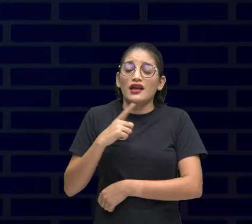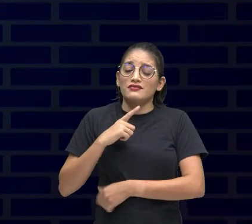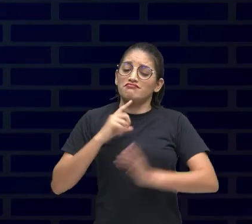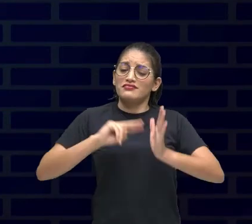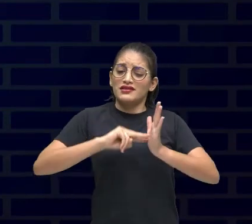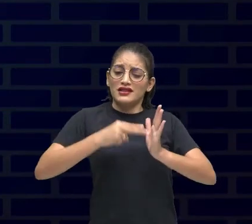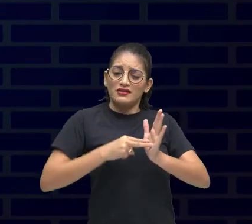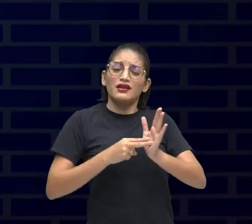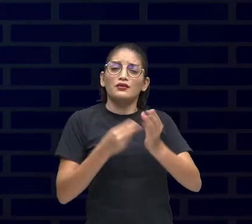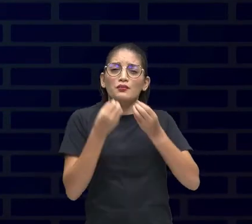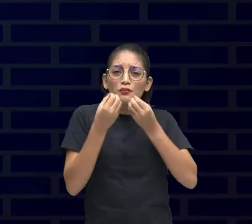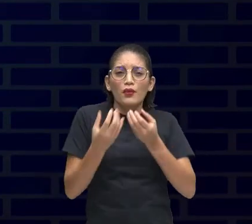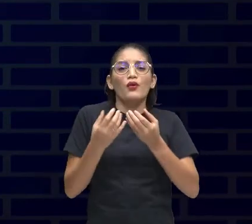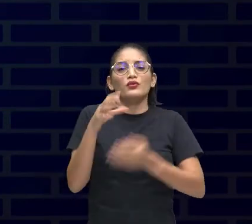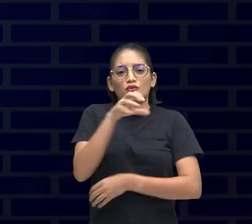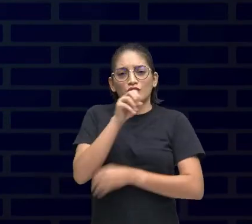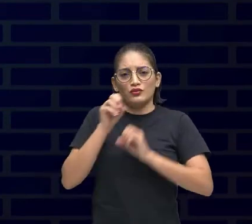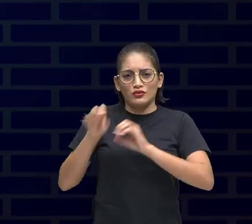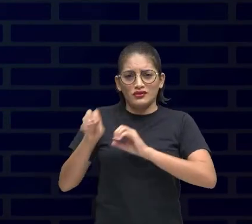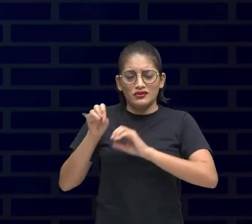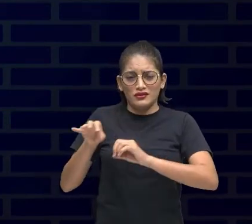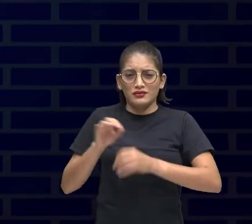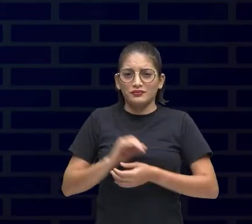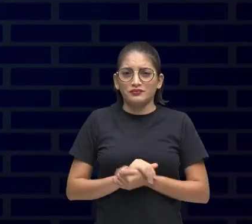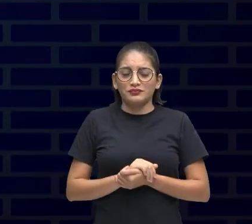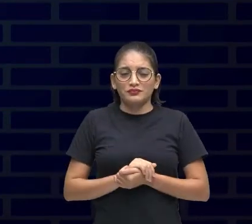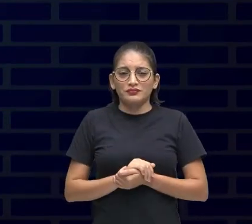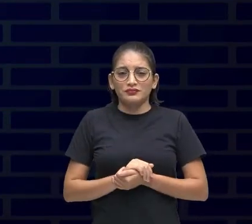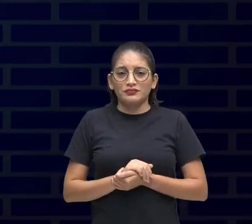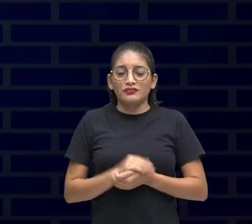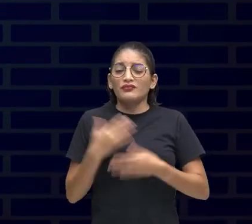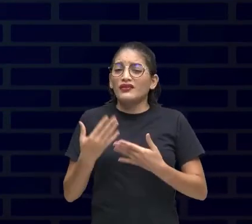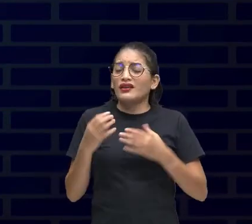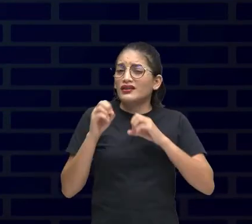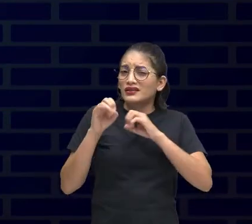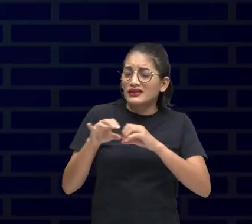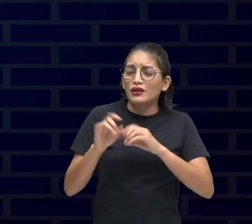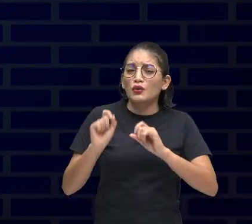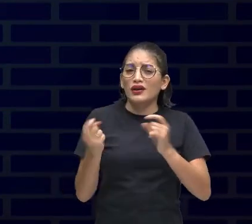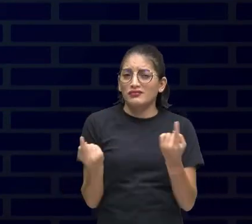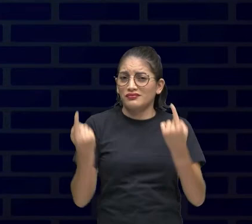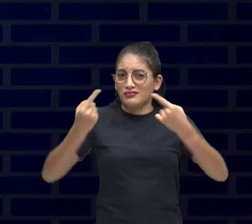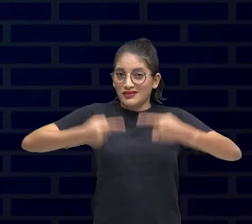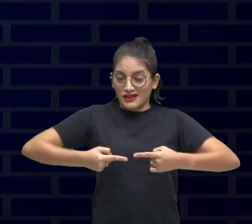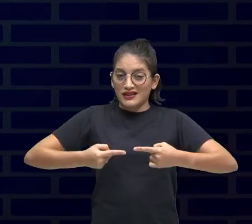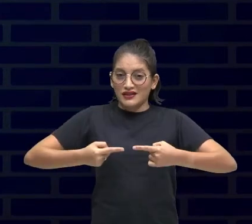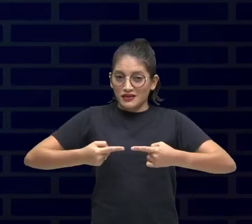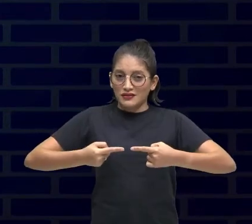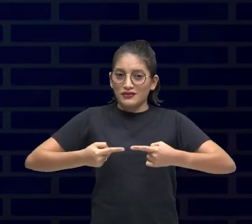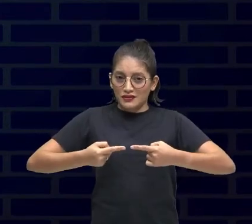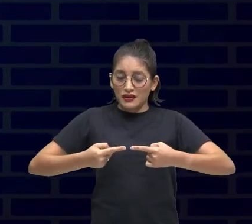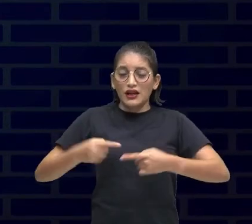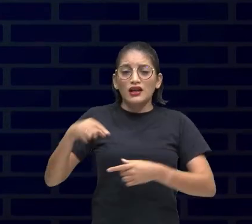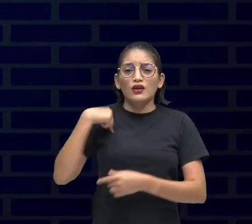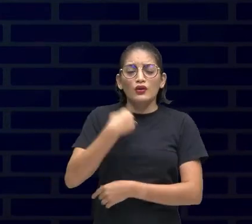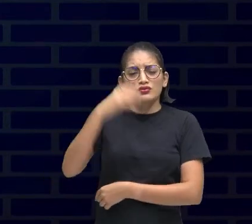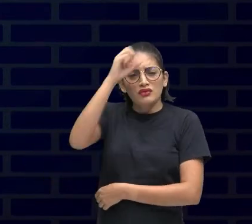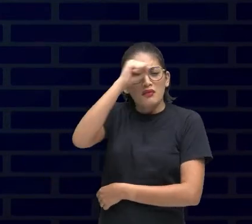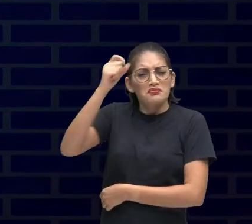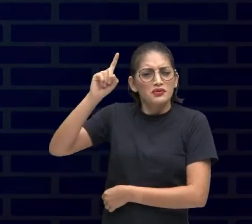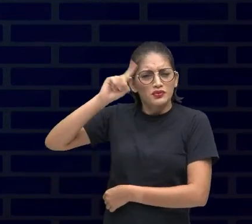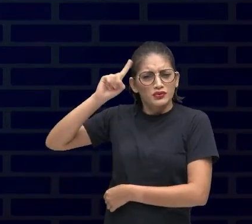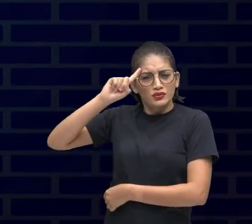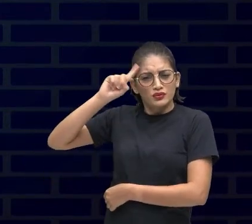papel da educação Trabalhar na educação é um grande desafio É se surpreender a cada dia